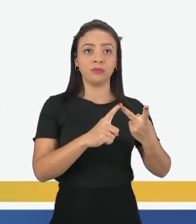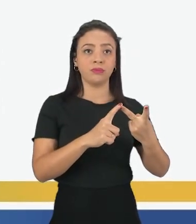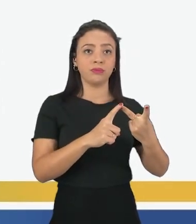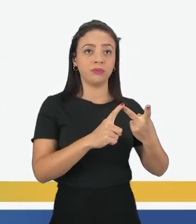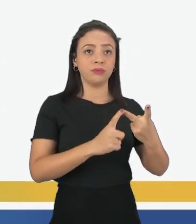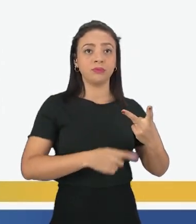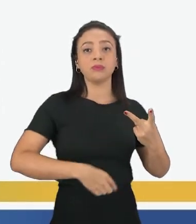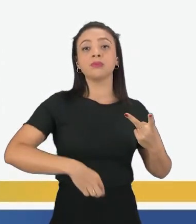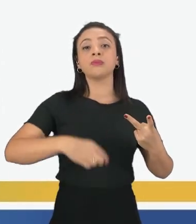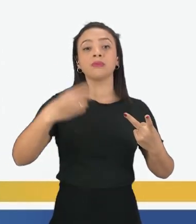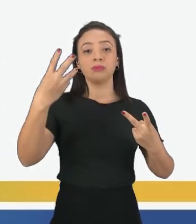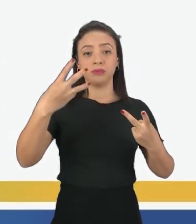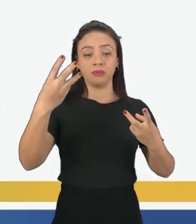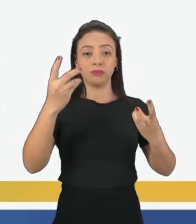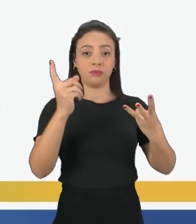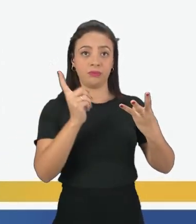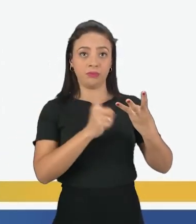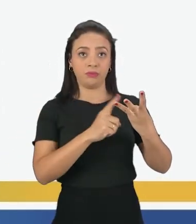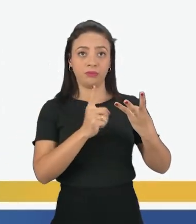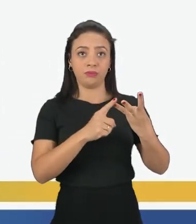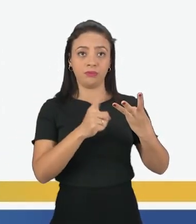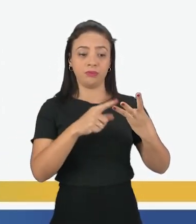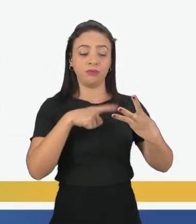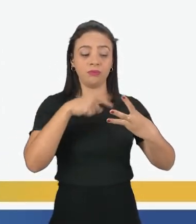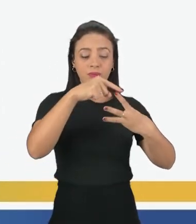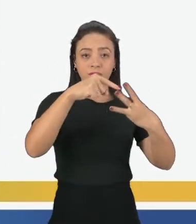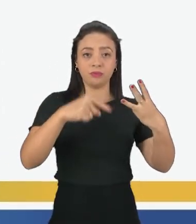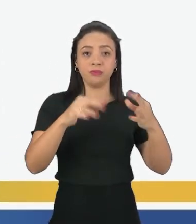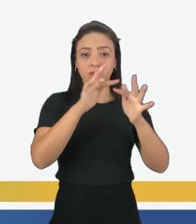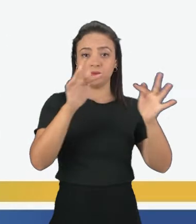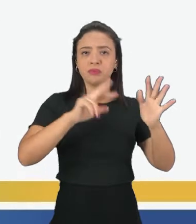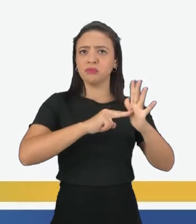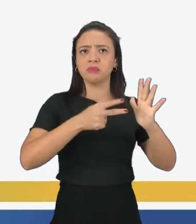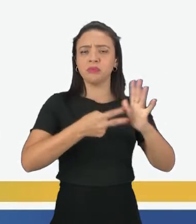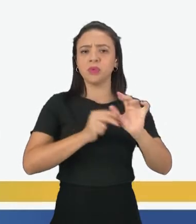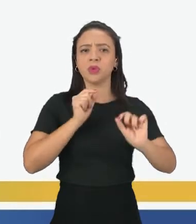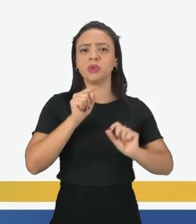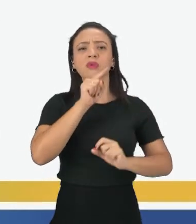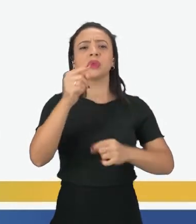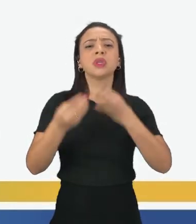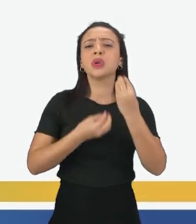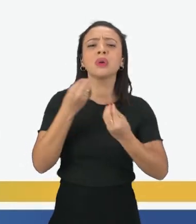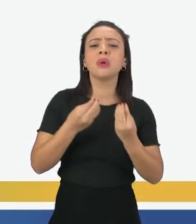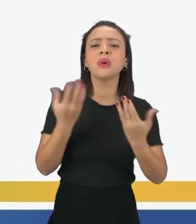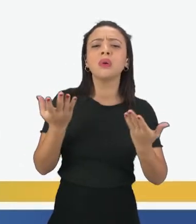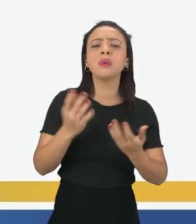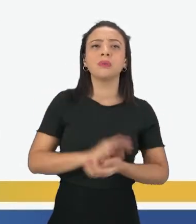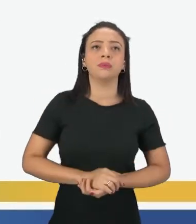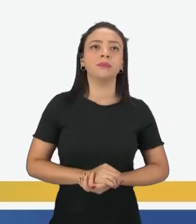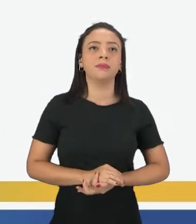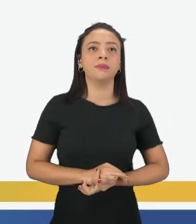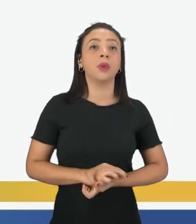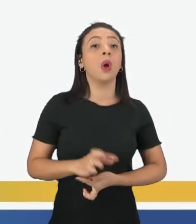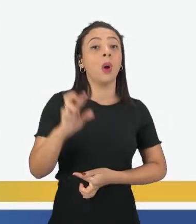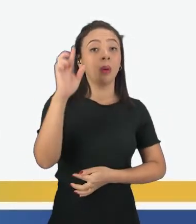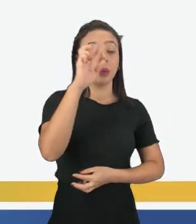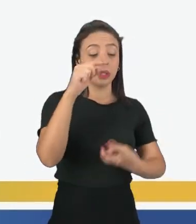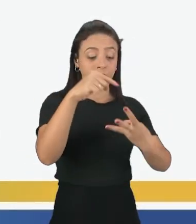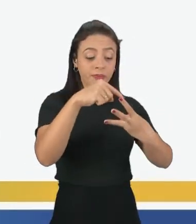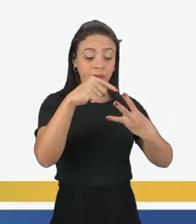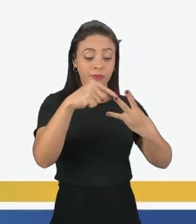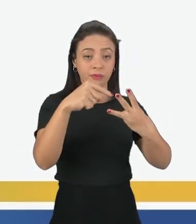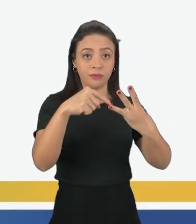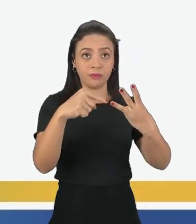What's up? Essas três frases significam como você está. Observando que dentre essas três